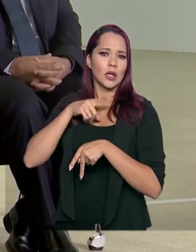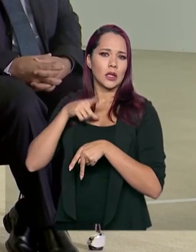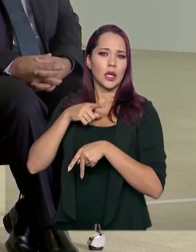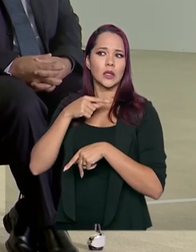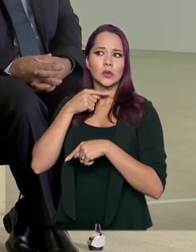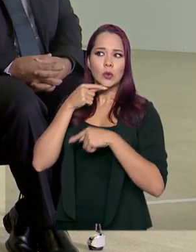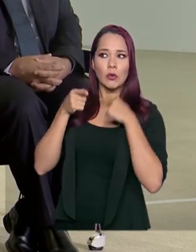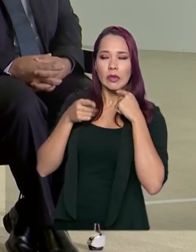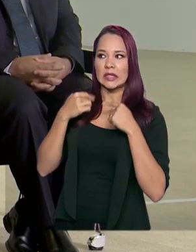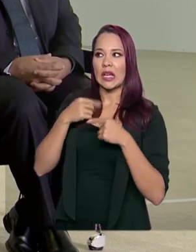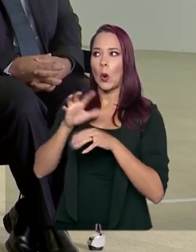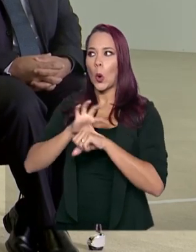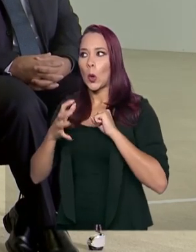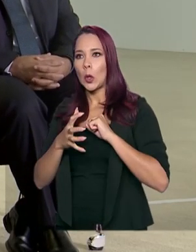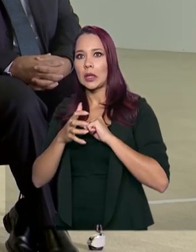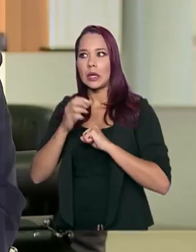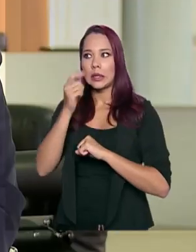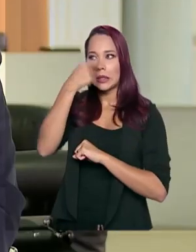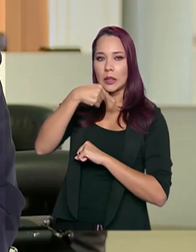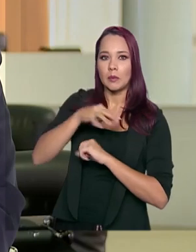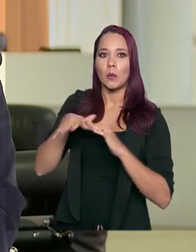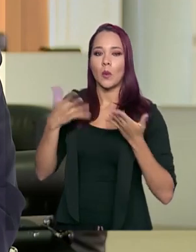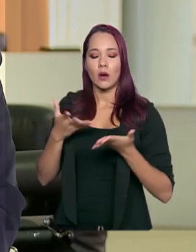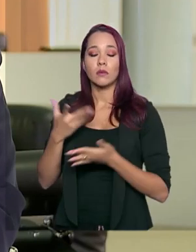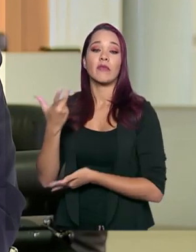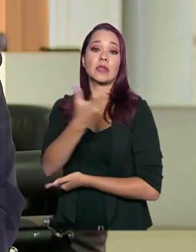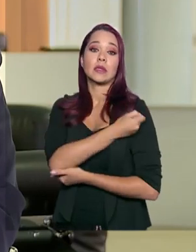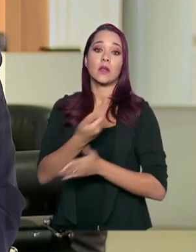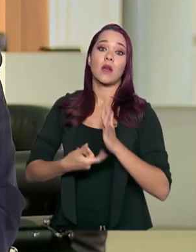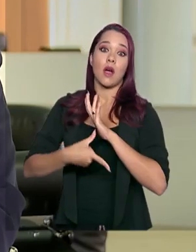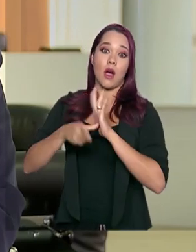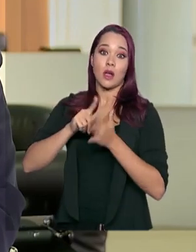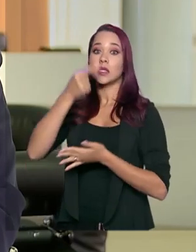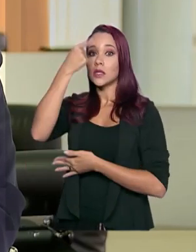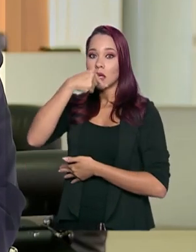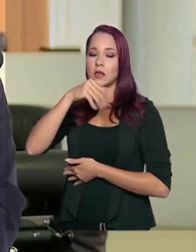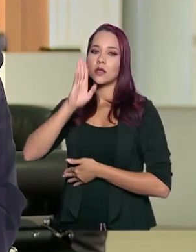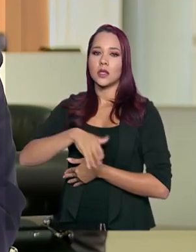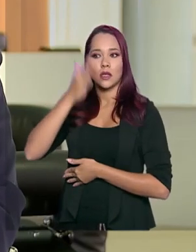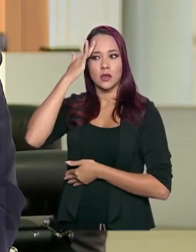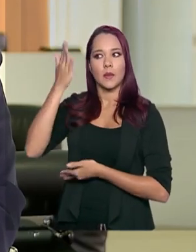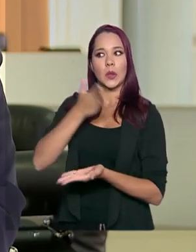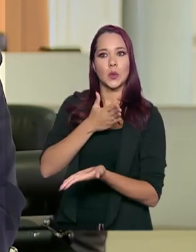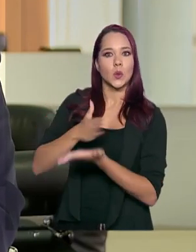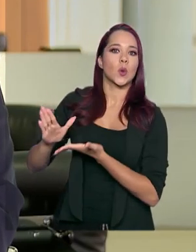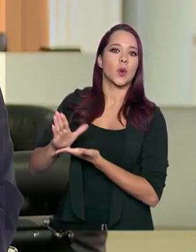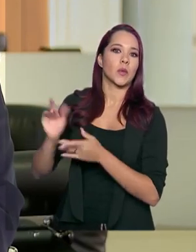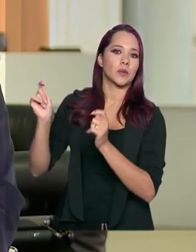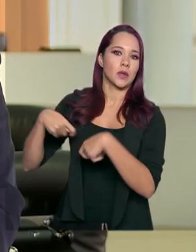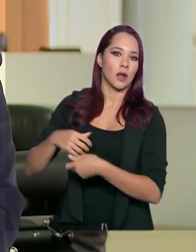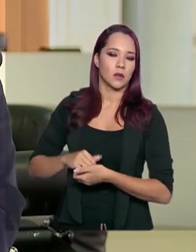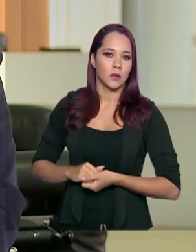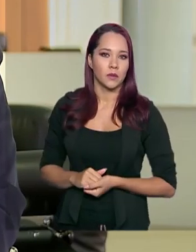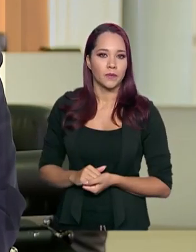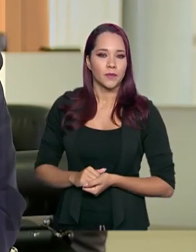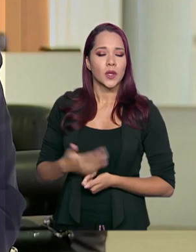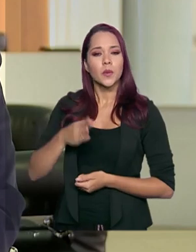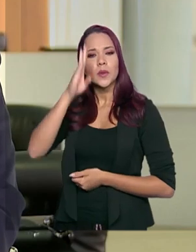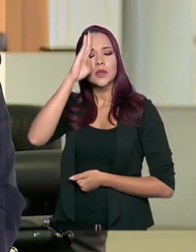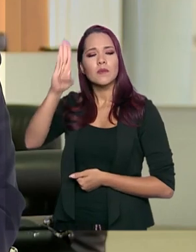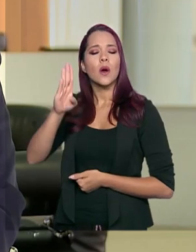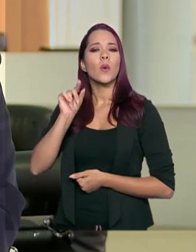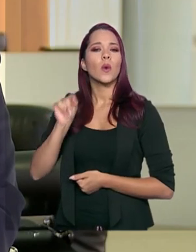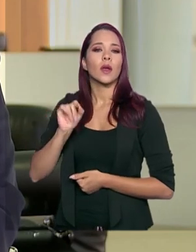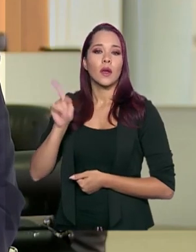tipo de dúvida, ah, é coronavírus ou não é. Então, a gente vacinando contra a influência, a gente já exclui uma série de possibilidades. A principal